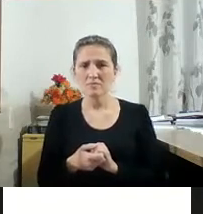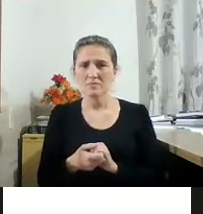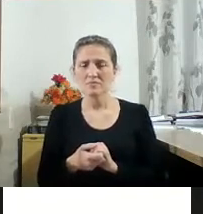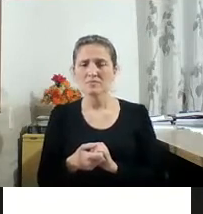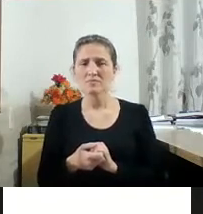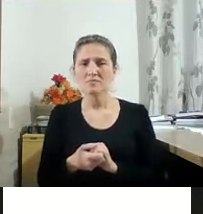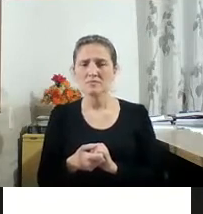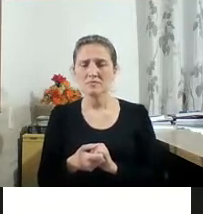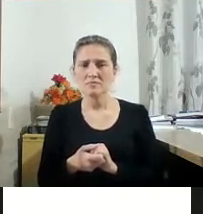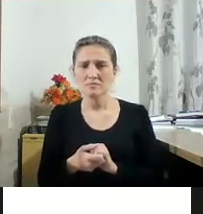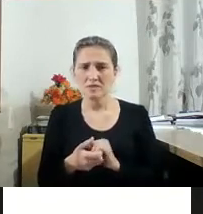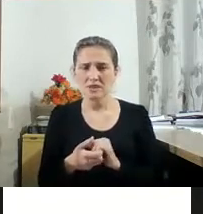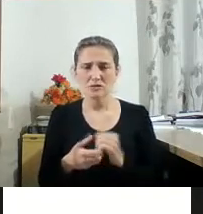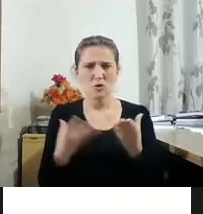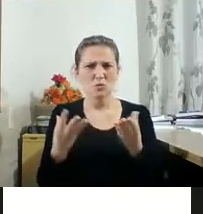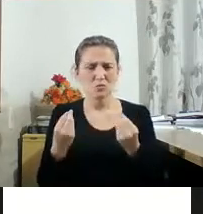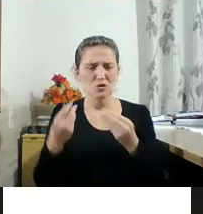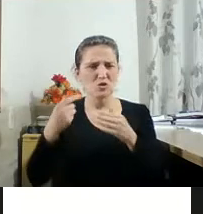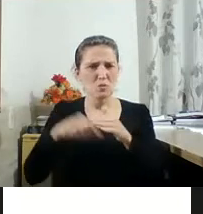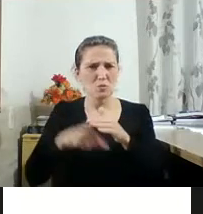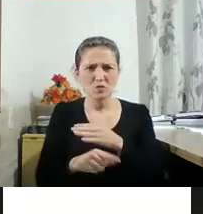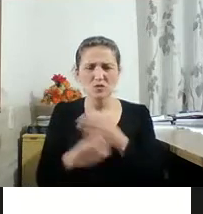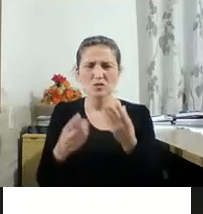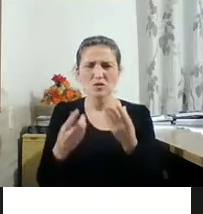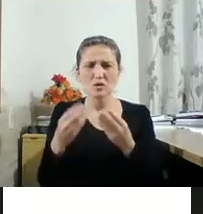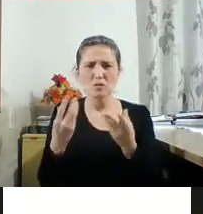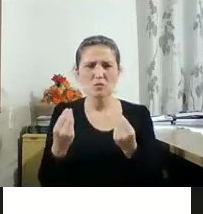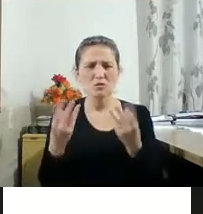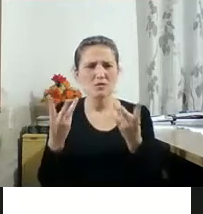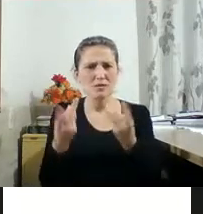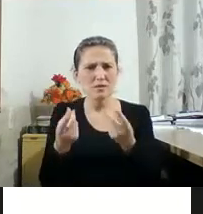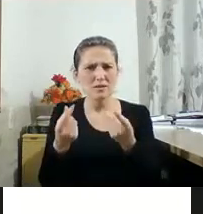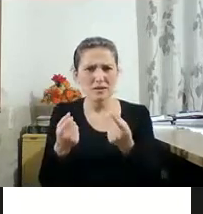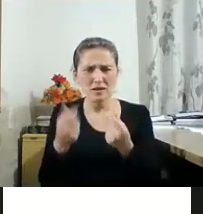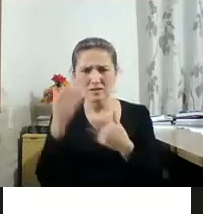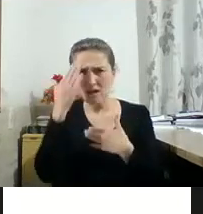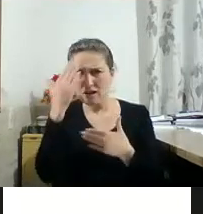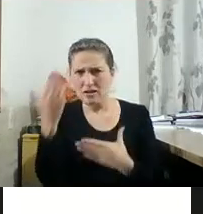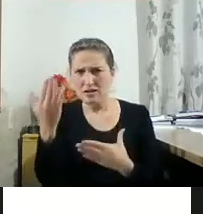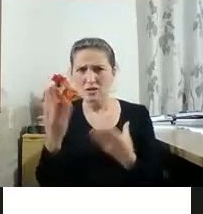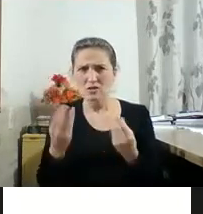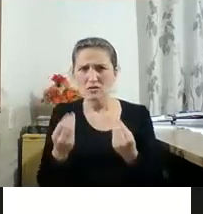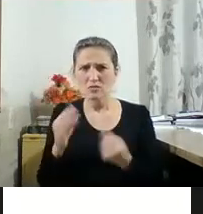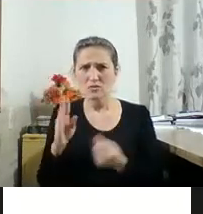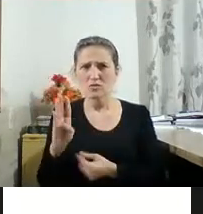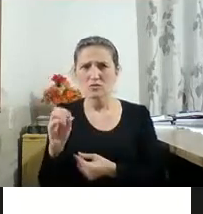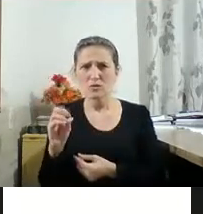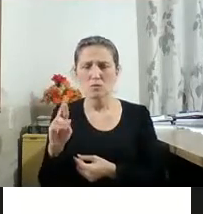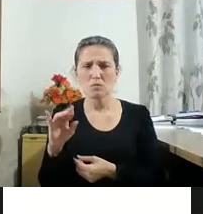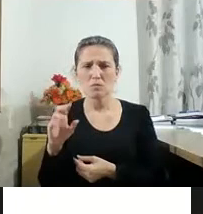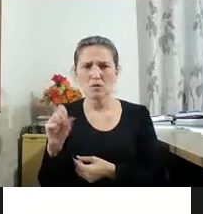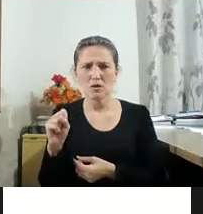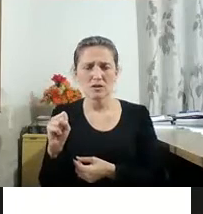muito delicado. Te amo muito e agradeço muito mesmo. Boris, muito obrigado.